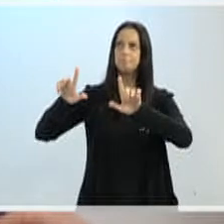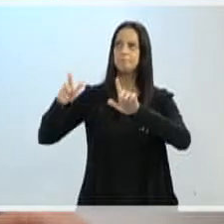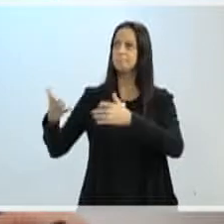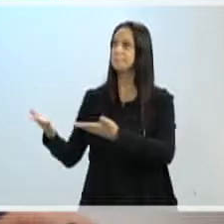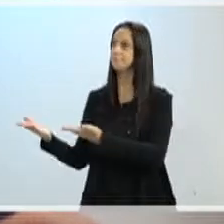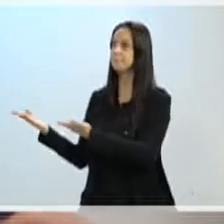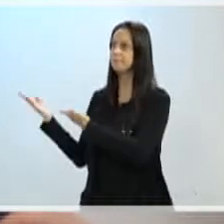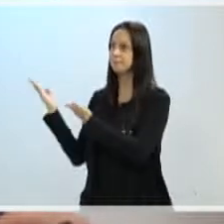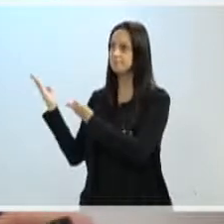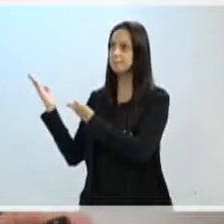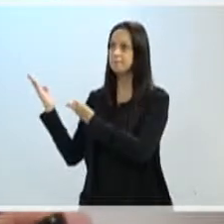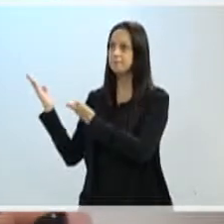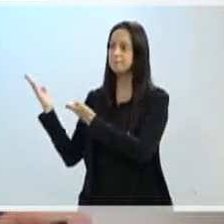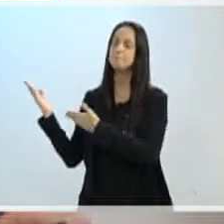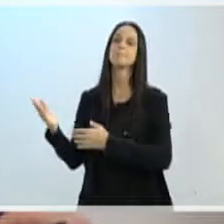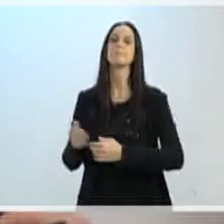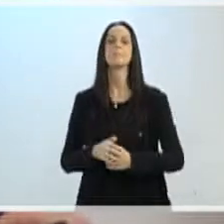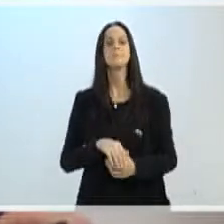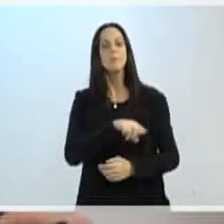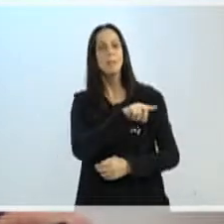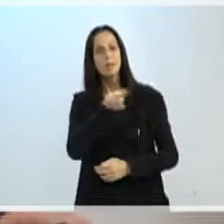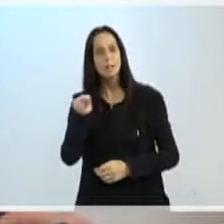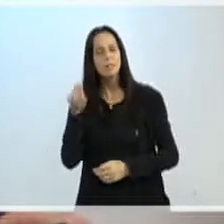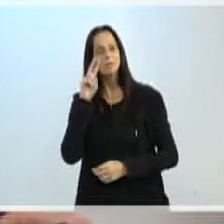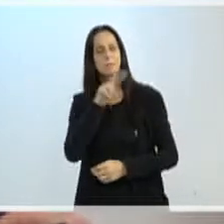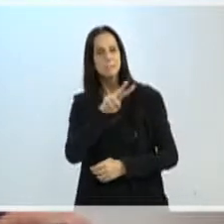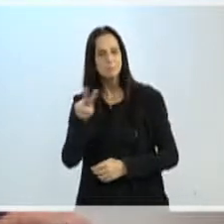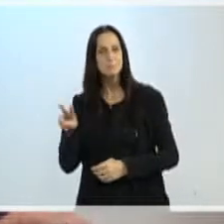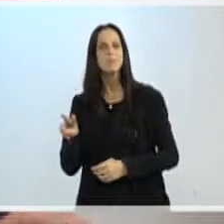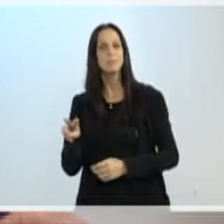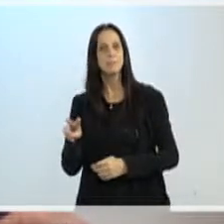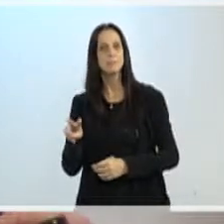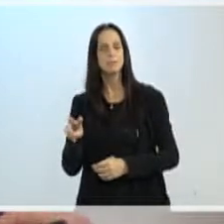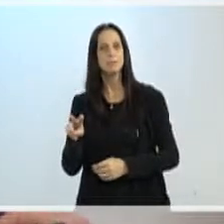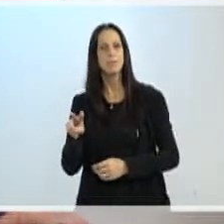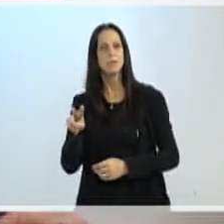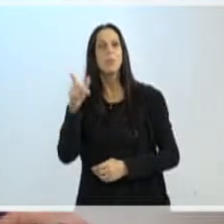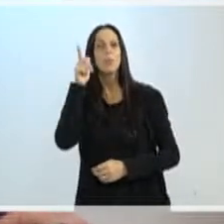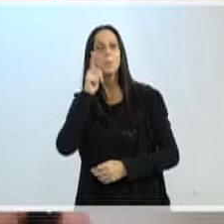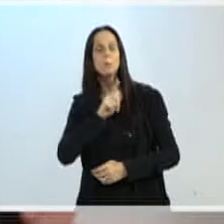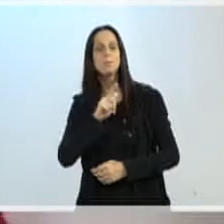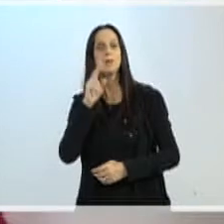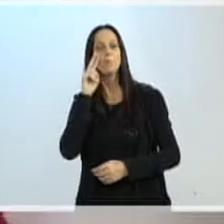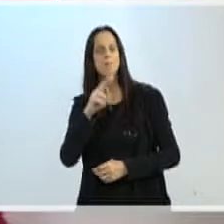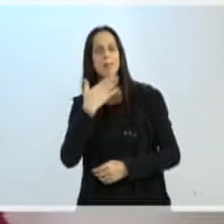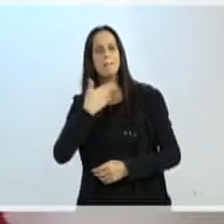slidezinhos apenas para facilitar um pouco essa apresentação, para ser mais dinâmica.